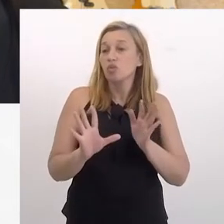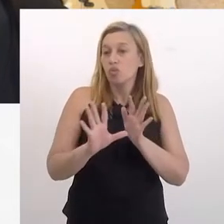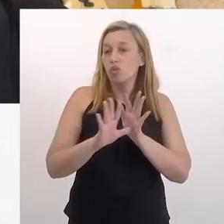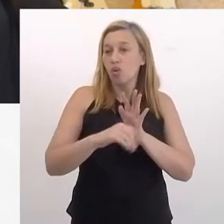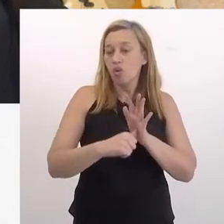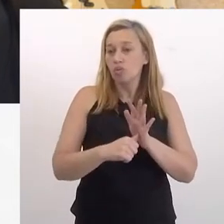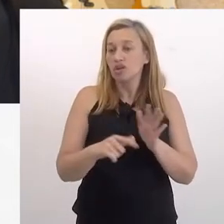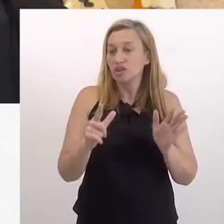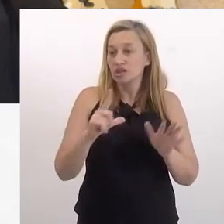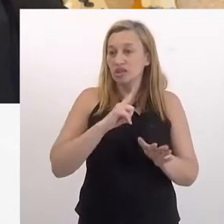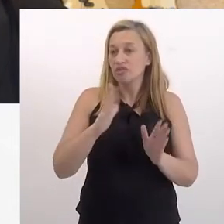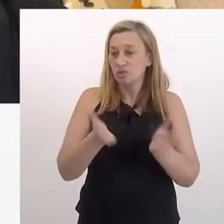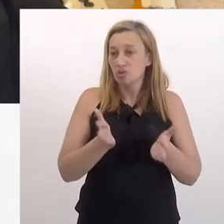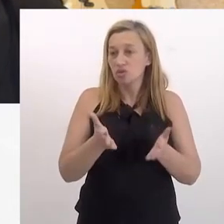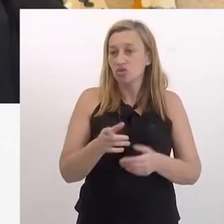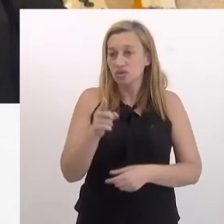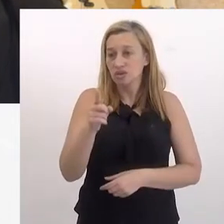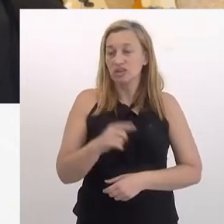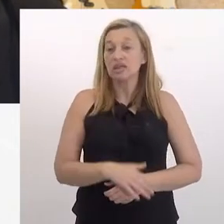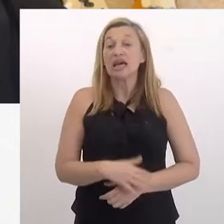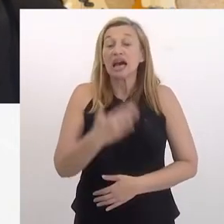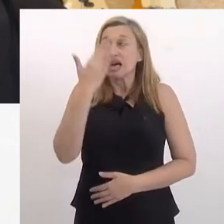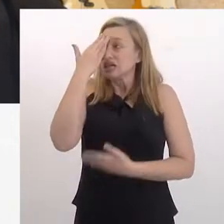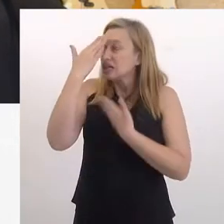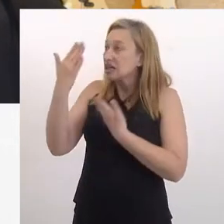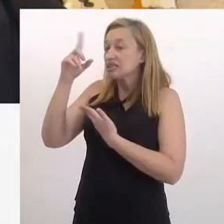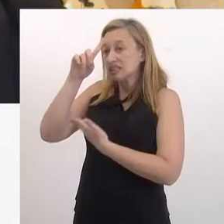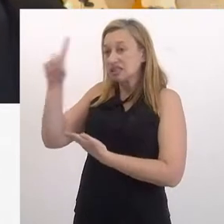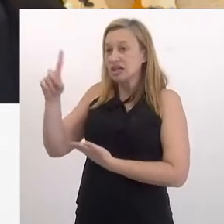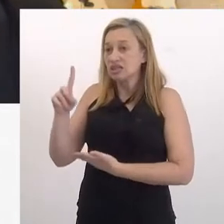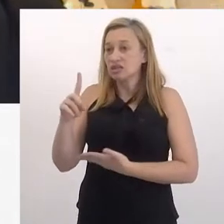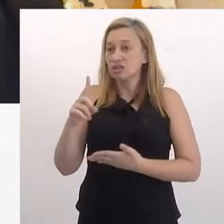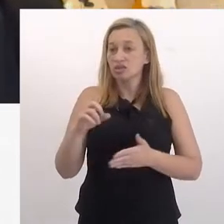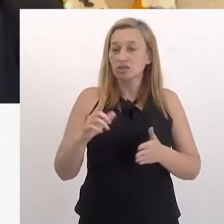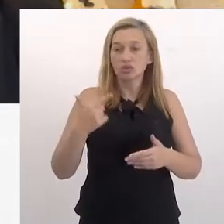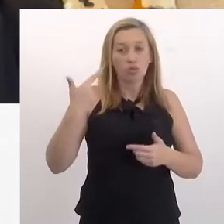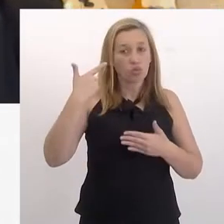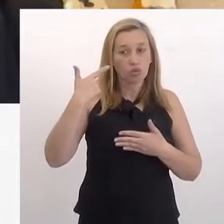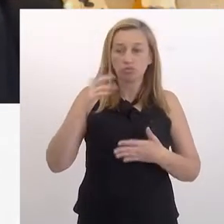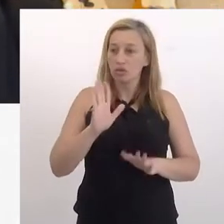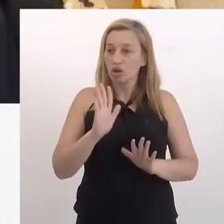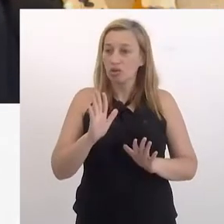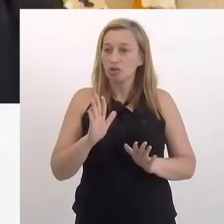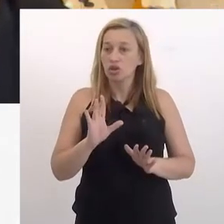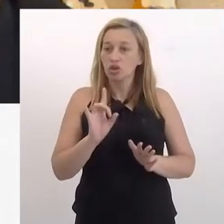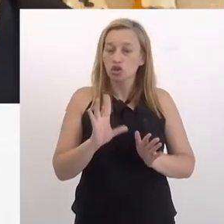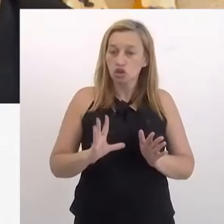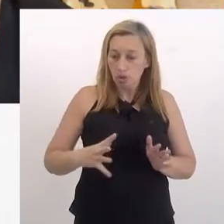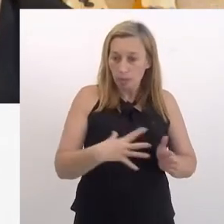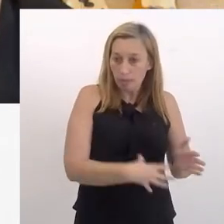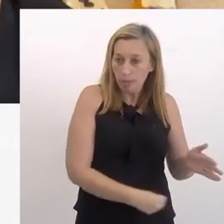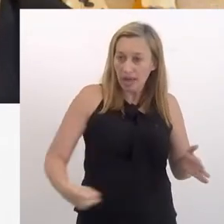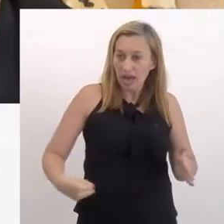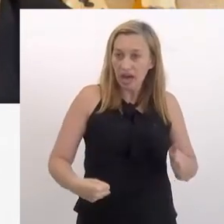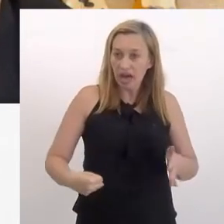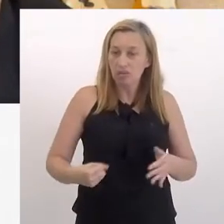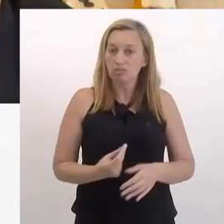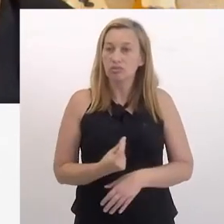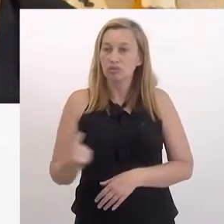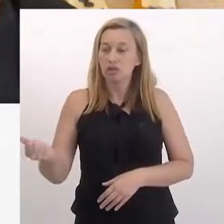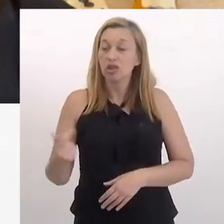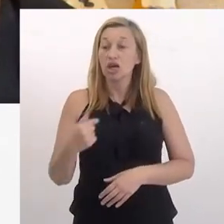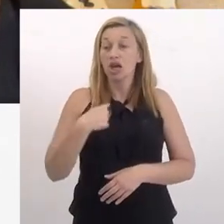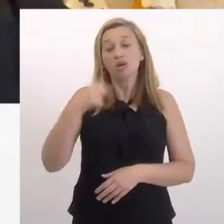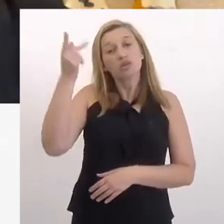como, por exemplo, no assalto que houve hoje? É. Não, graças a Deus eu não fui assaltada à mão armada, eu fui furtada, o meu celular.